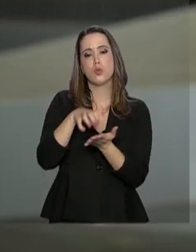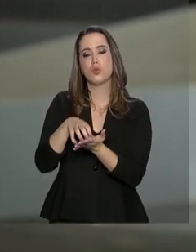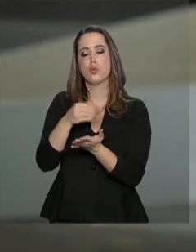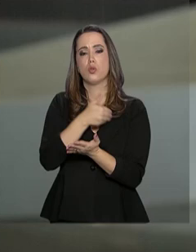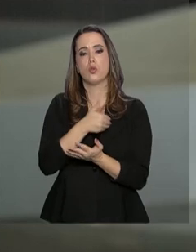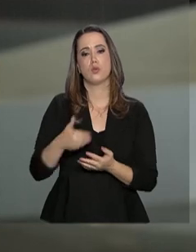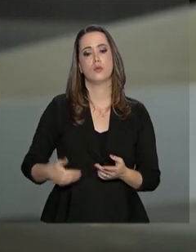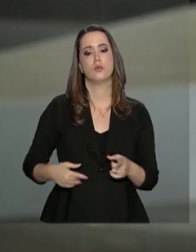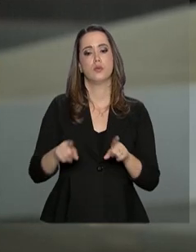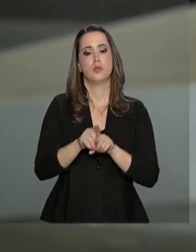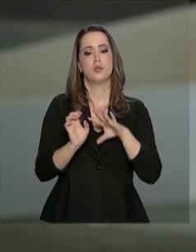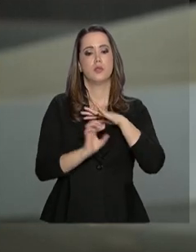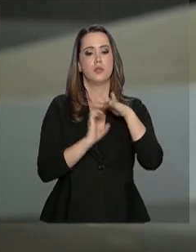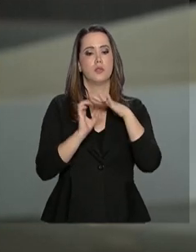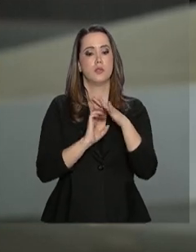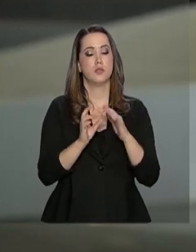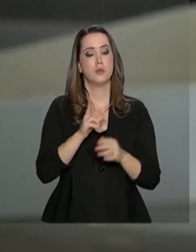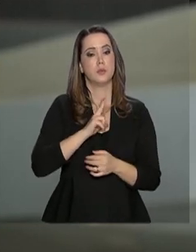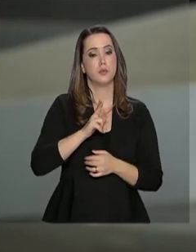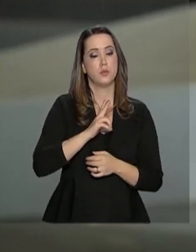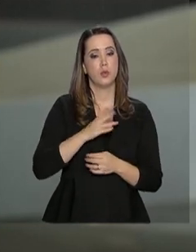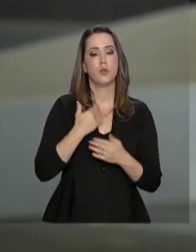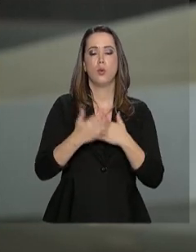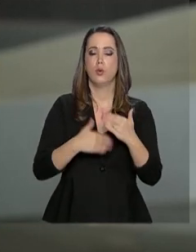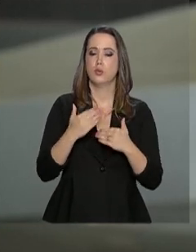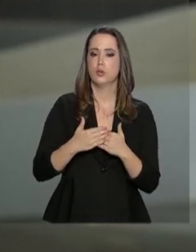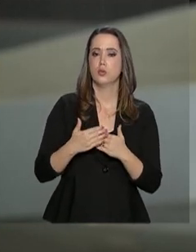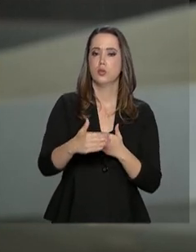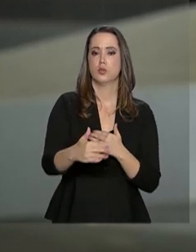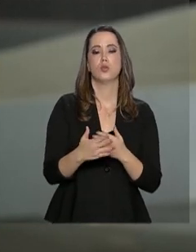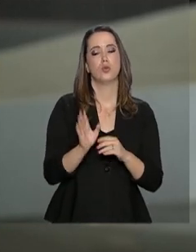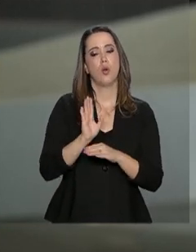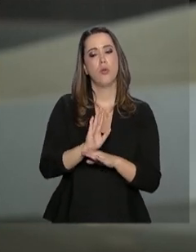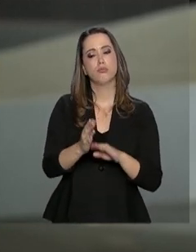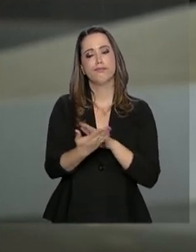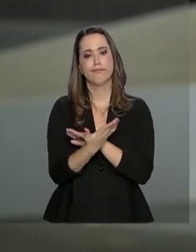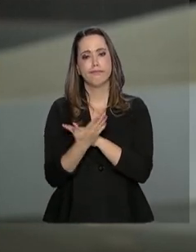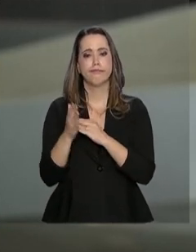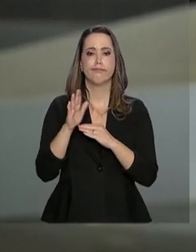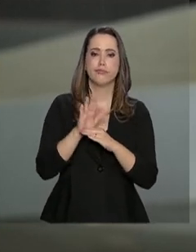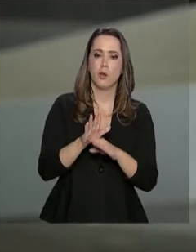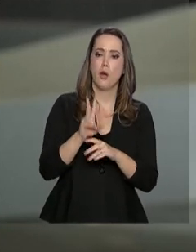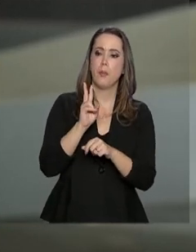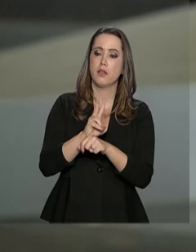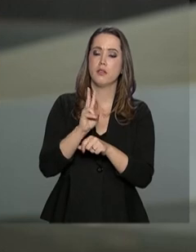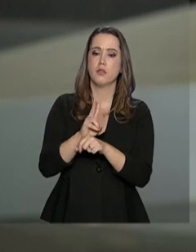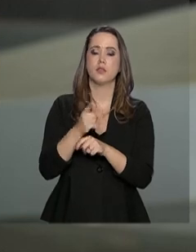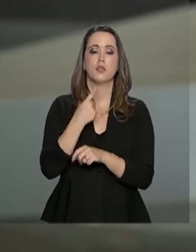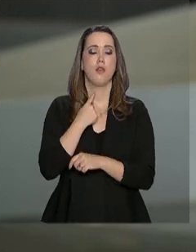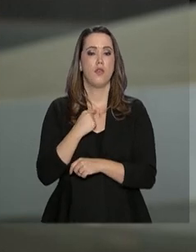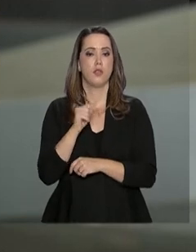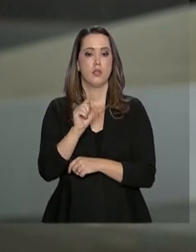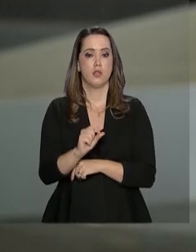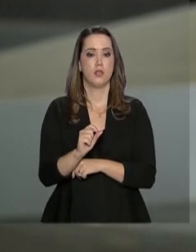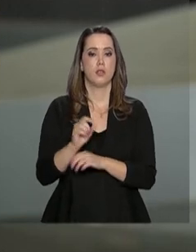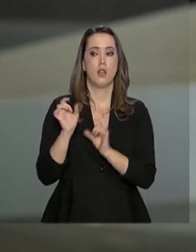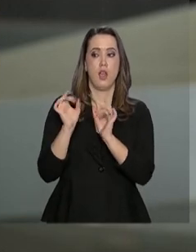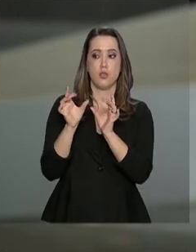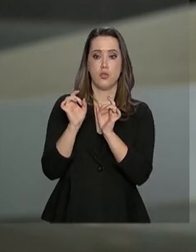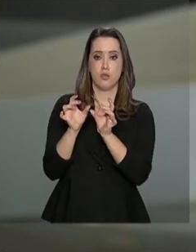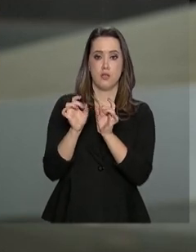e as empresas do setor privado continuam em cooperação para a defesa dos interesses dos